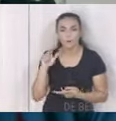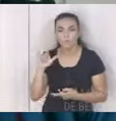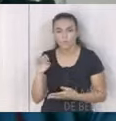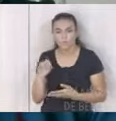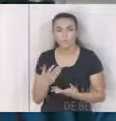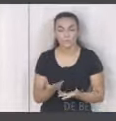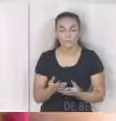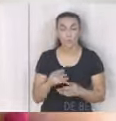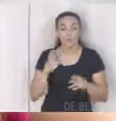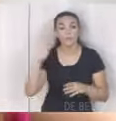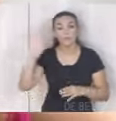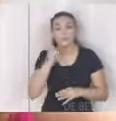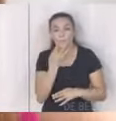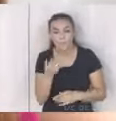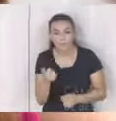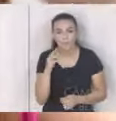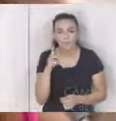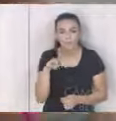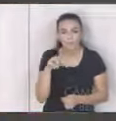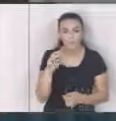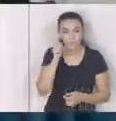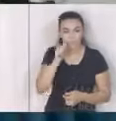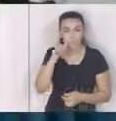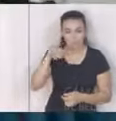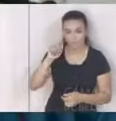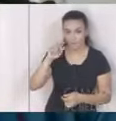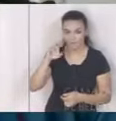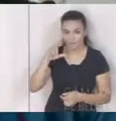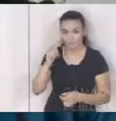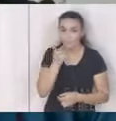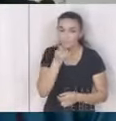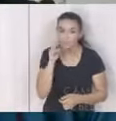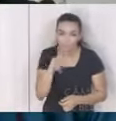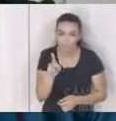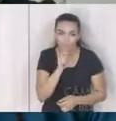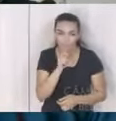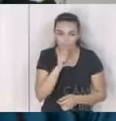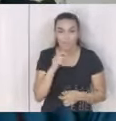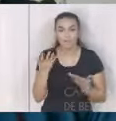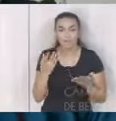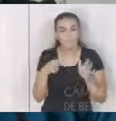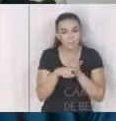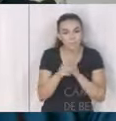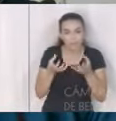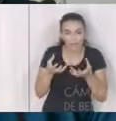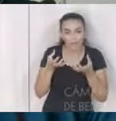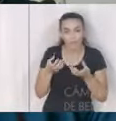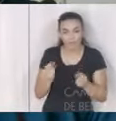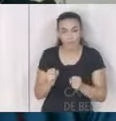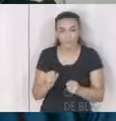Tudo bem Bruno? Queria fazer uma pergunta? A Marcela está aí. Desculpa Marcela não tinha te visto aí. Não tranquilo. Seja muito bem-vinda.